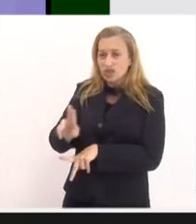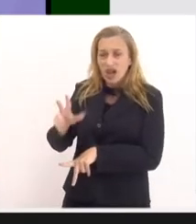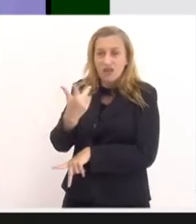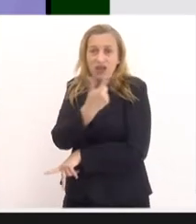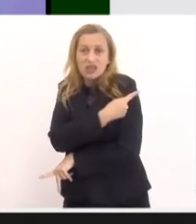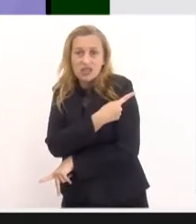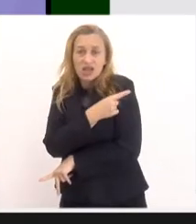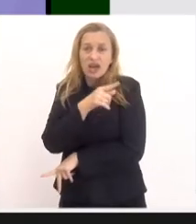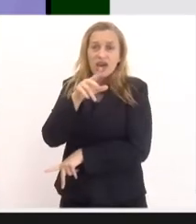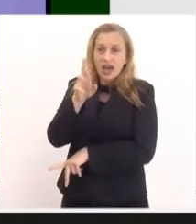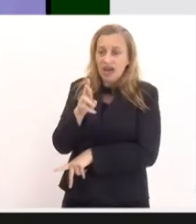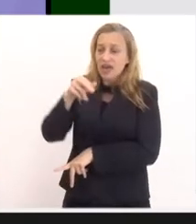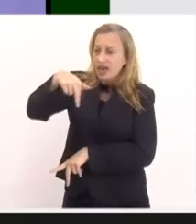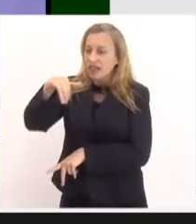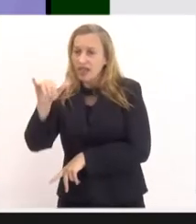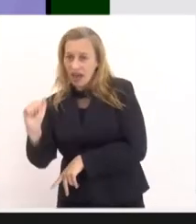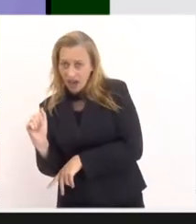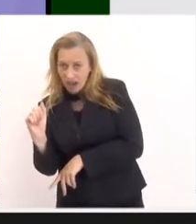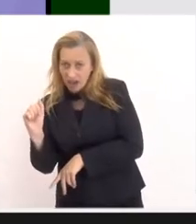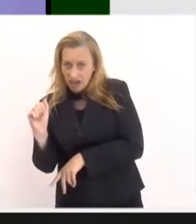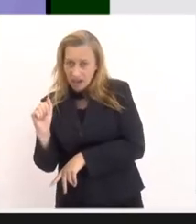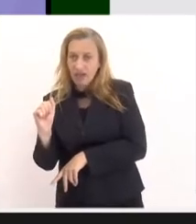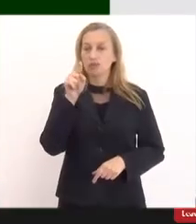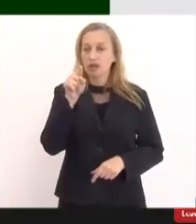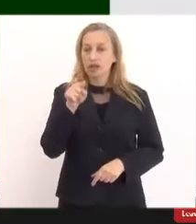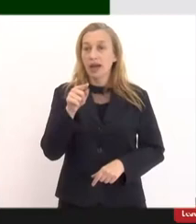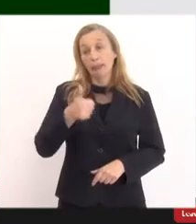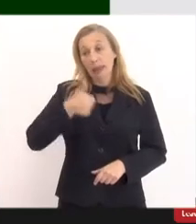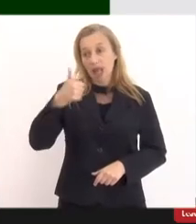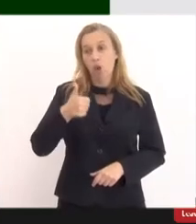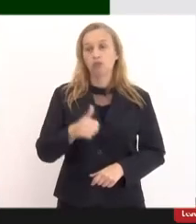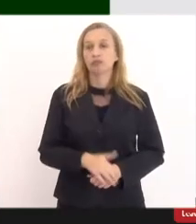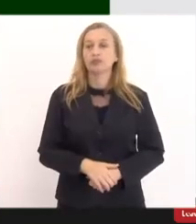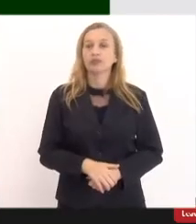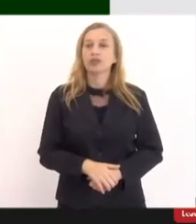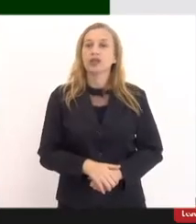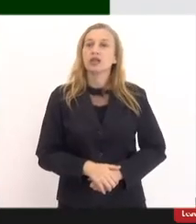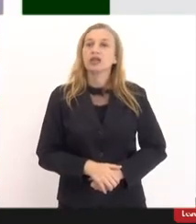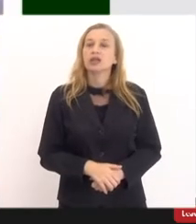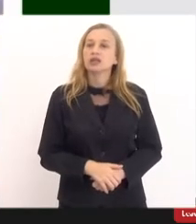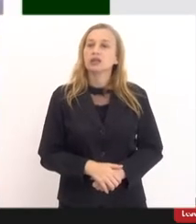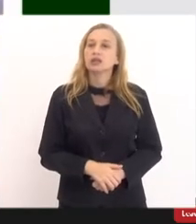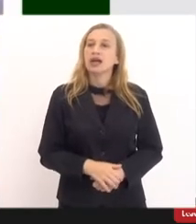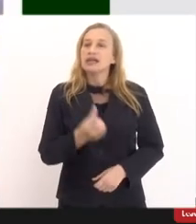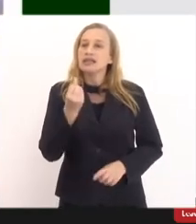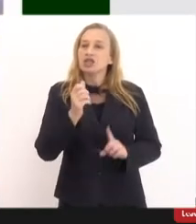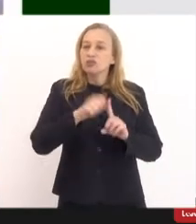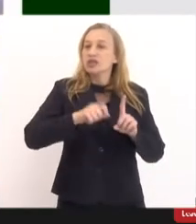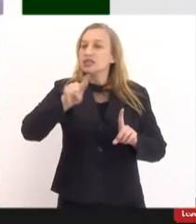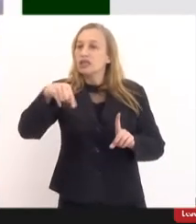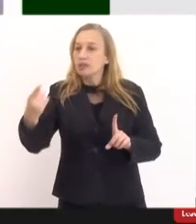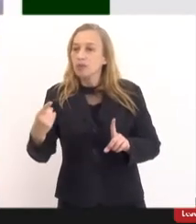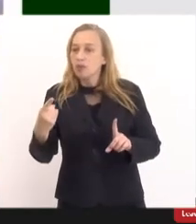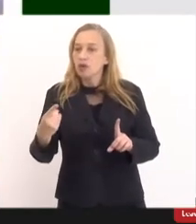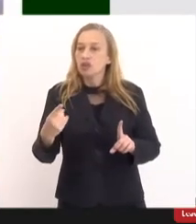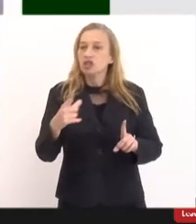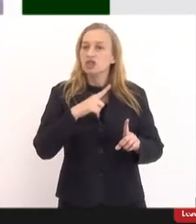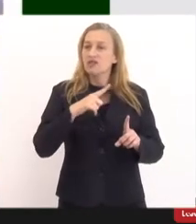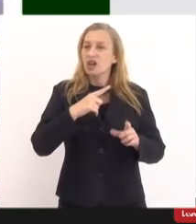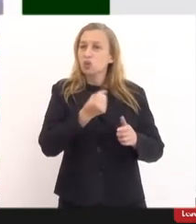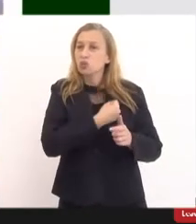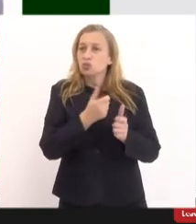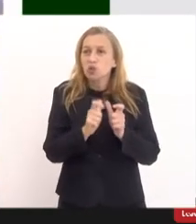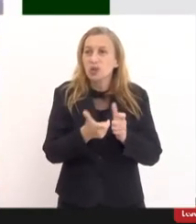vacinas de RNA, Moderna e Comirnarte. Então, assim, aí seis meses depois eles passaram a enfrentar um enorme